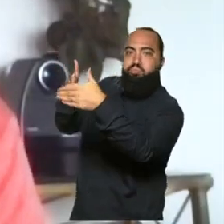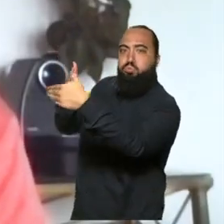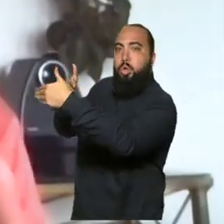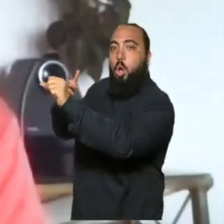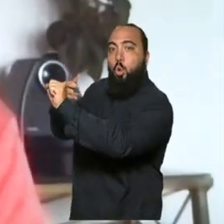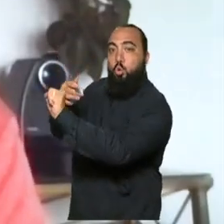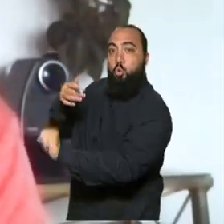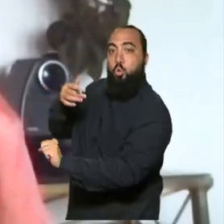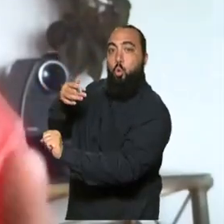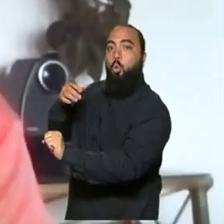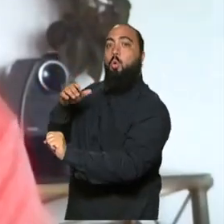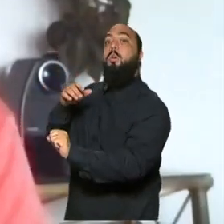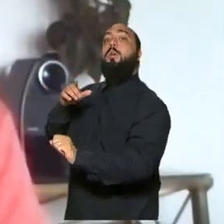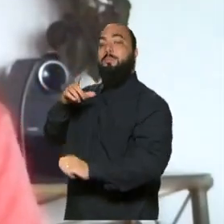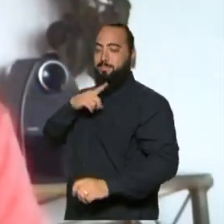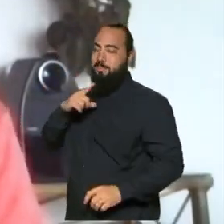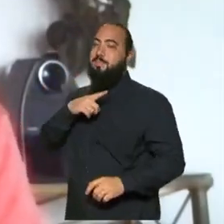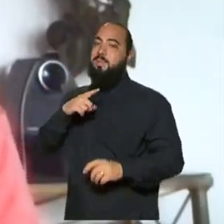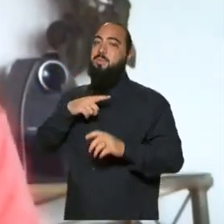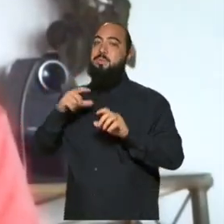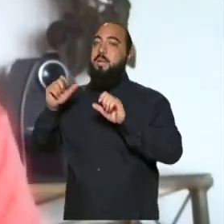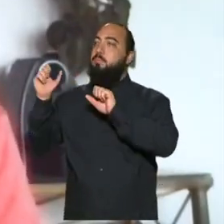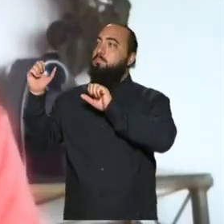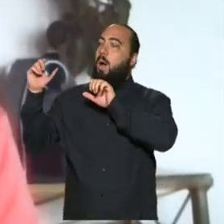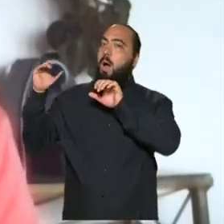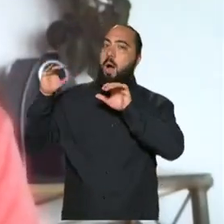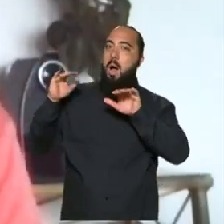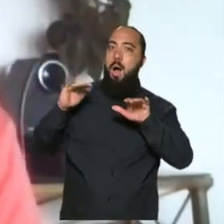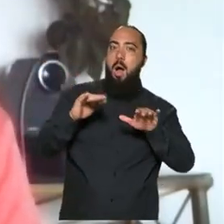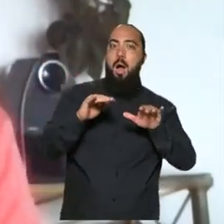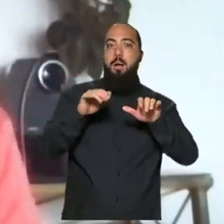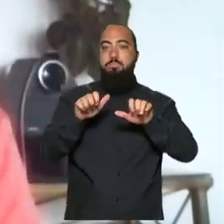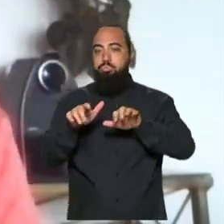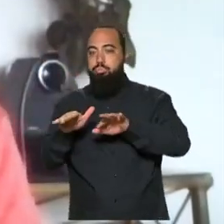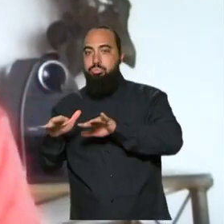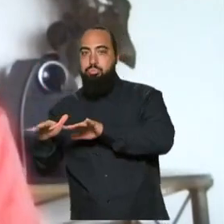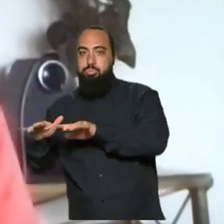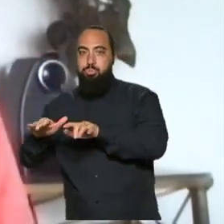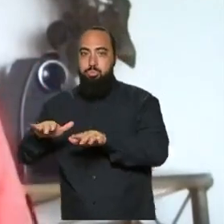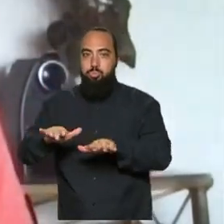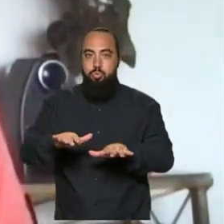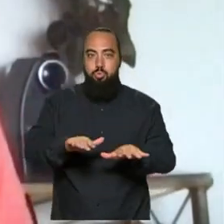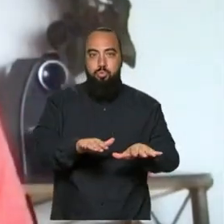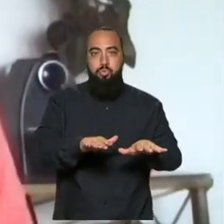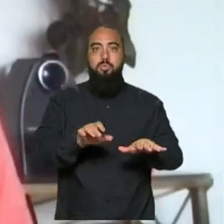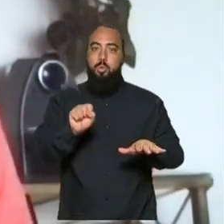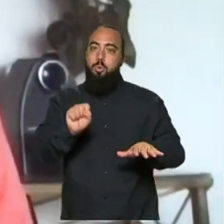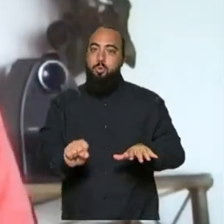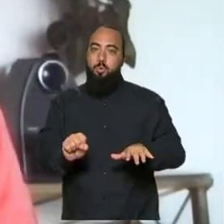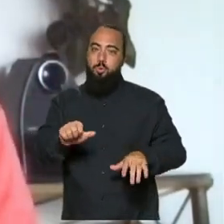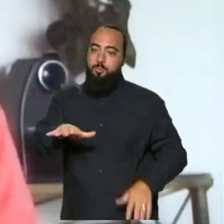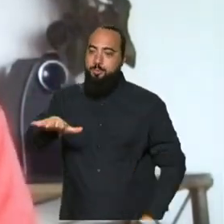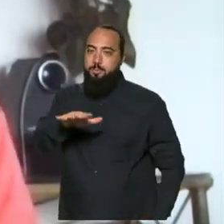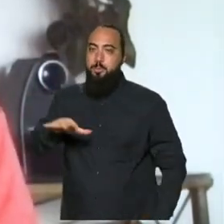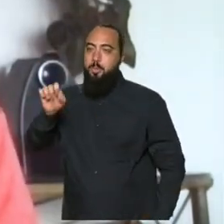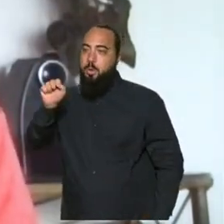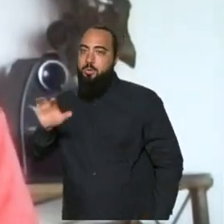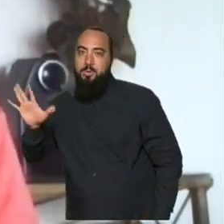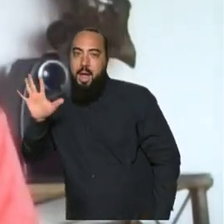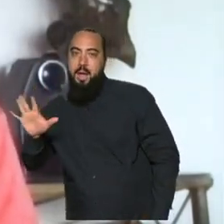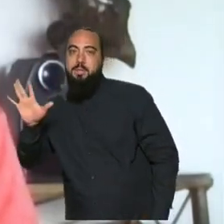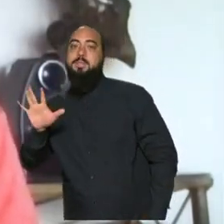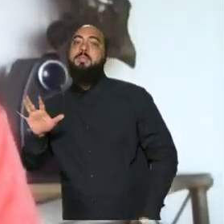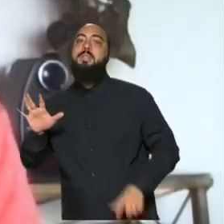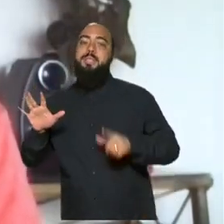alimentam as regiões sul, sudeste e centro-oeste do Brasil. Então esses rios